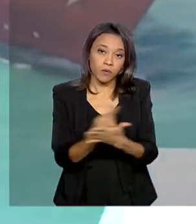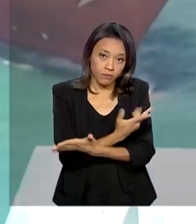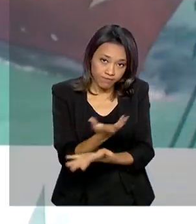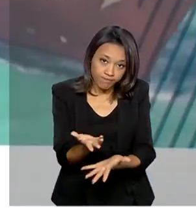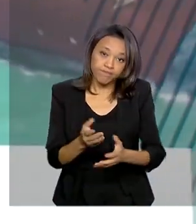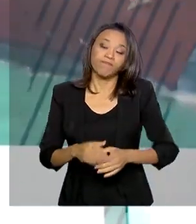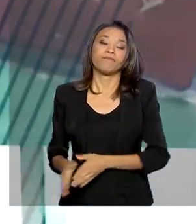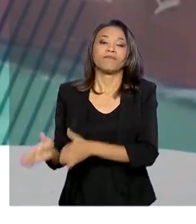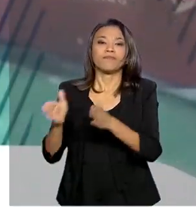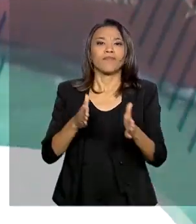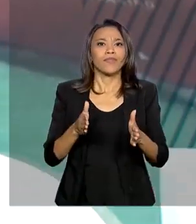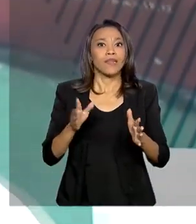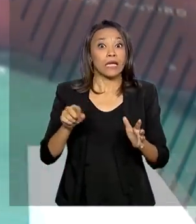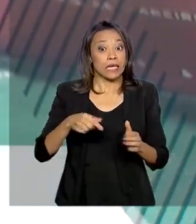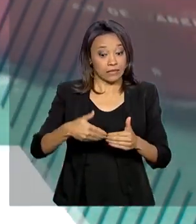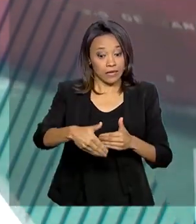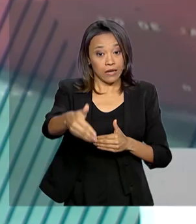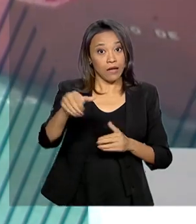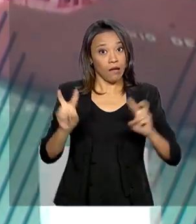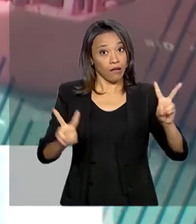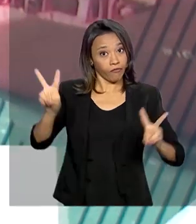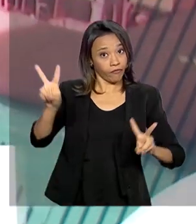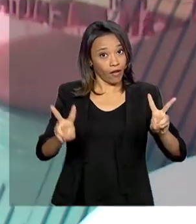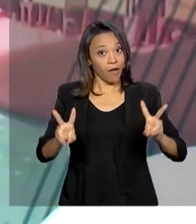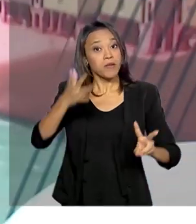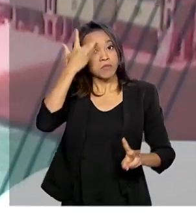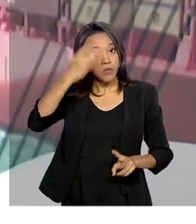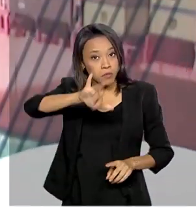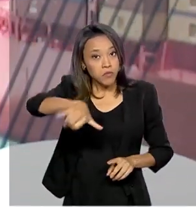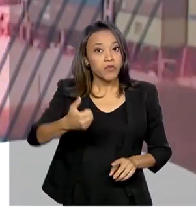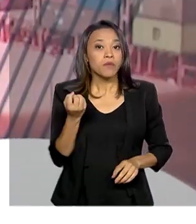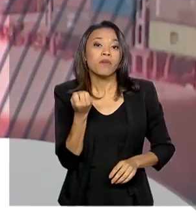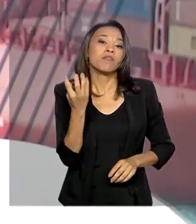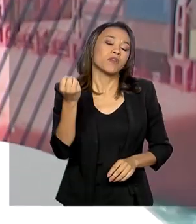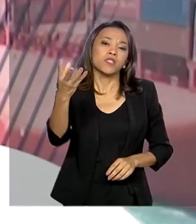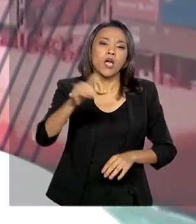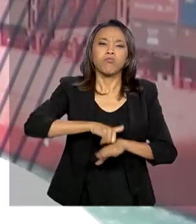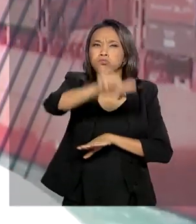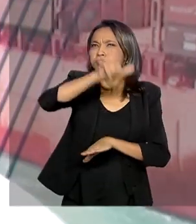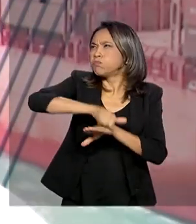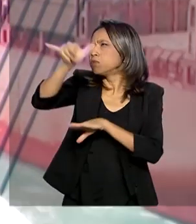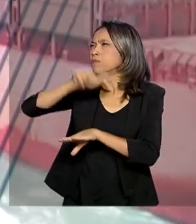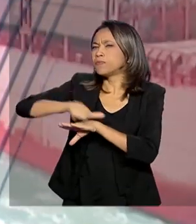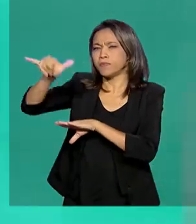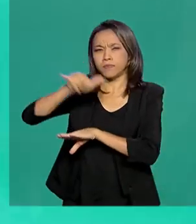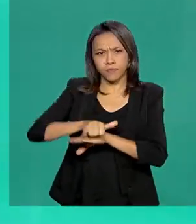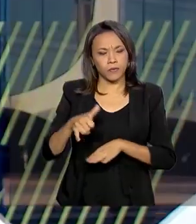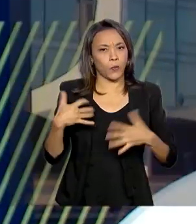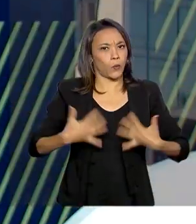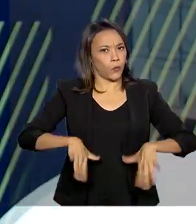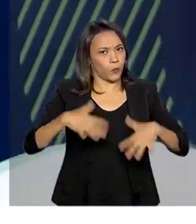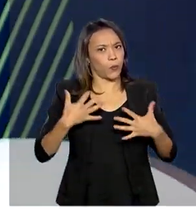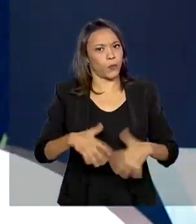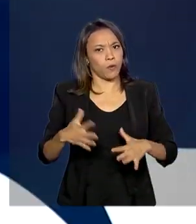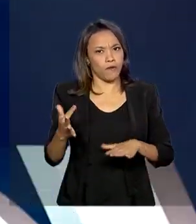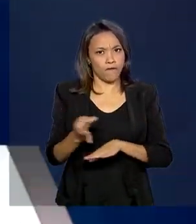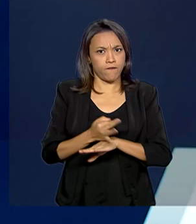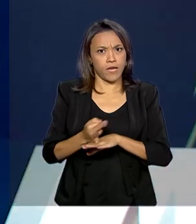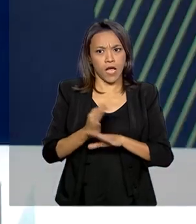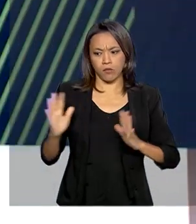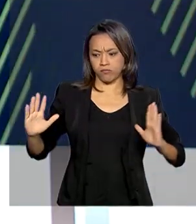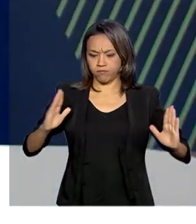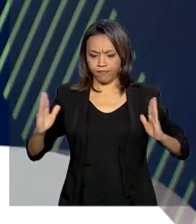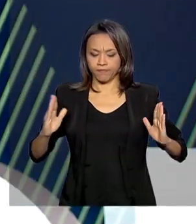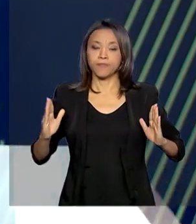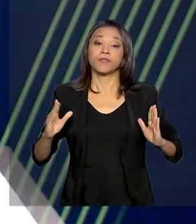O carnaval está aí e muita gente aproveita para viajar. A movimentação nos aeroportos é grande nesta véspera de feriado prolongado. Do